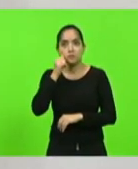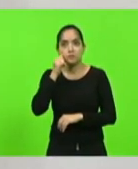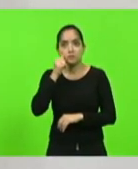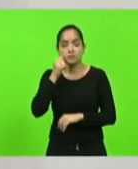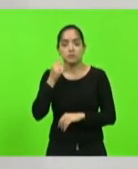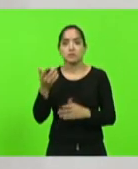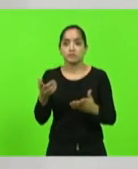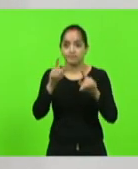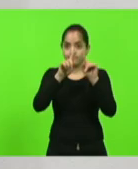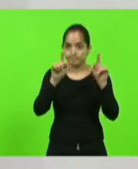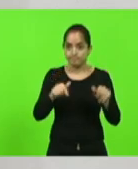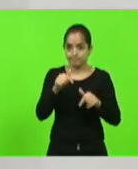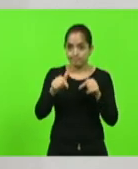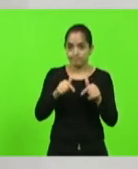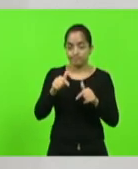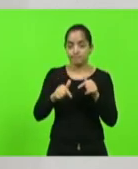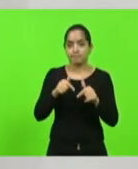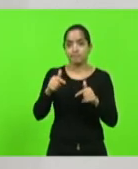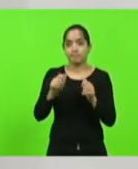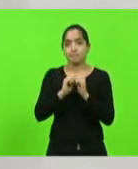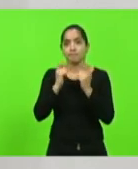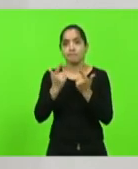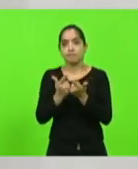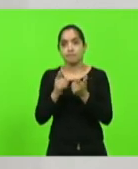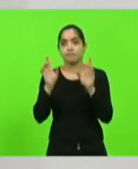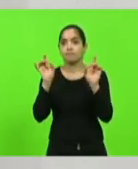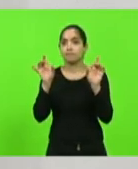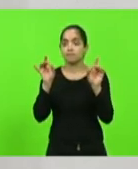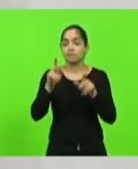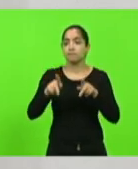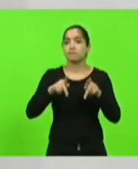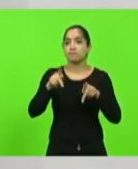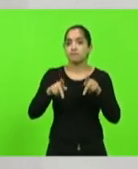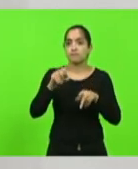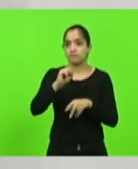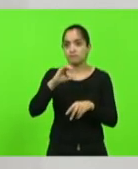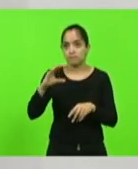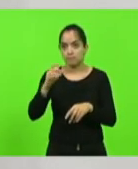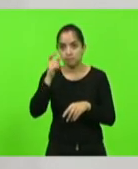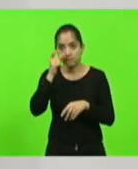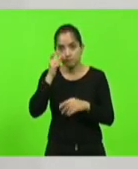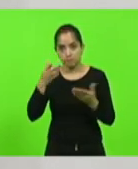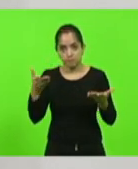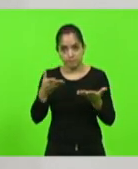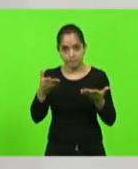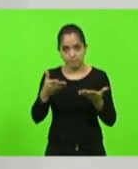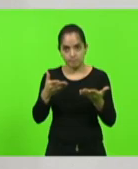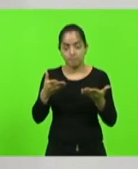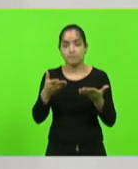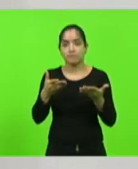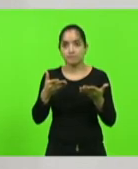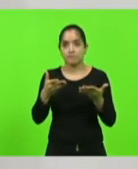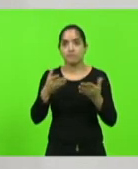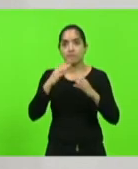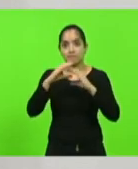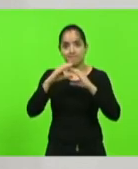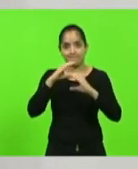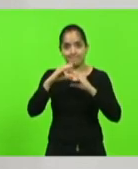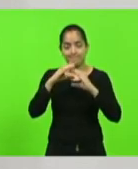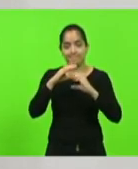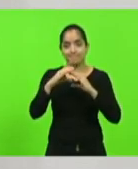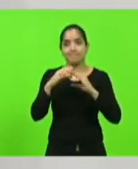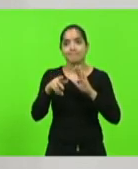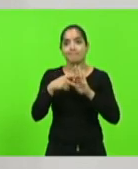servidores e servidoras da LESC, de modo especial, a população catarinense que nos acompanha pelos veículos de comunicação desta casa.